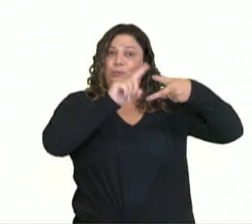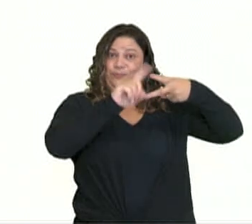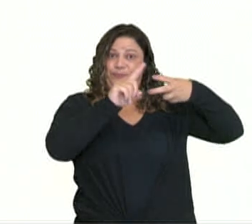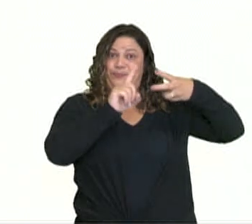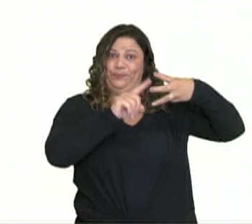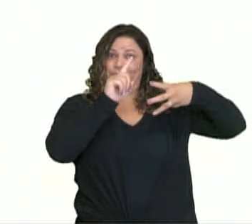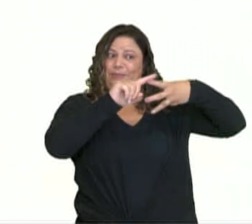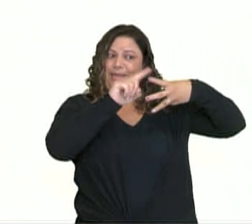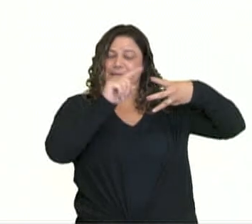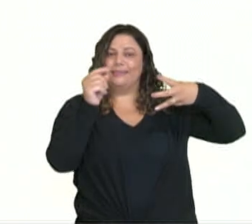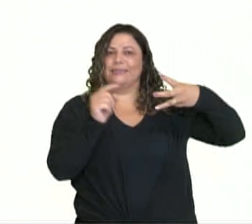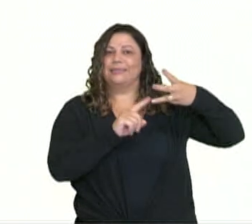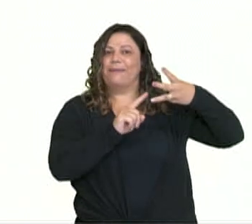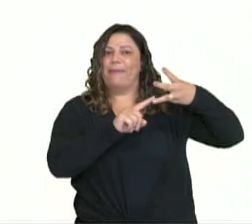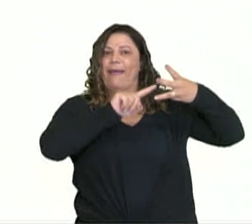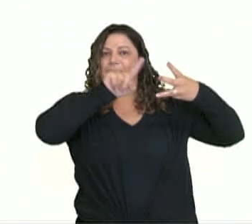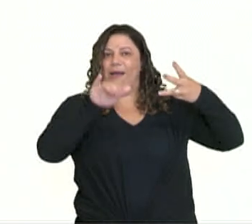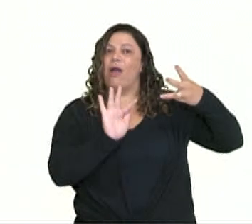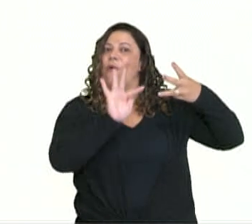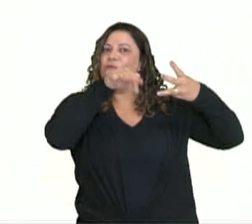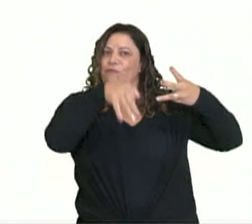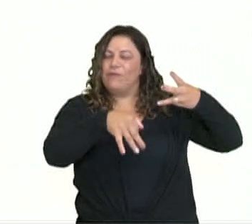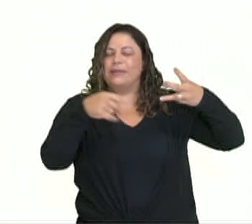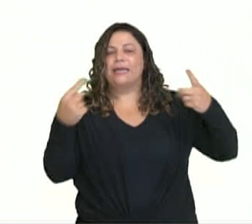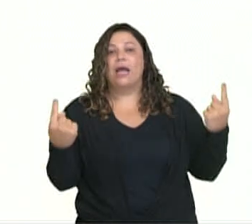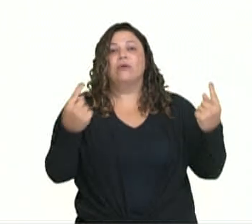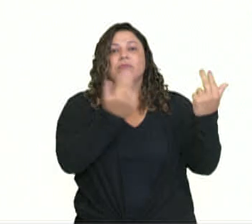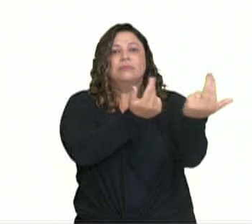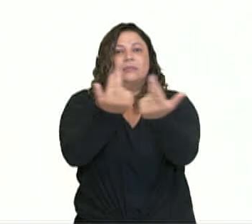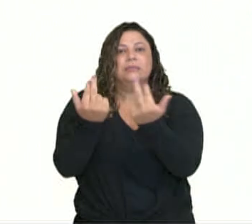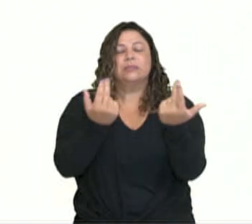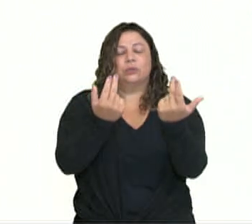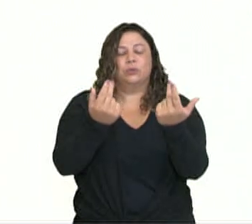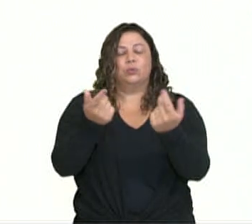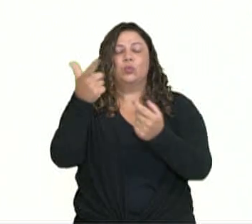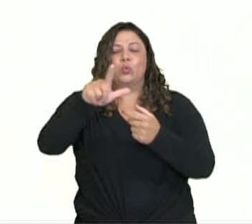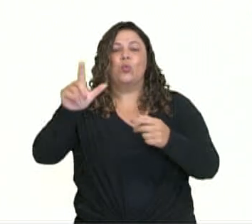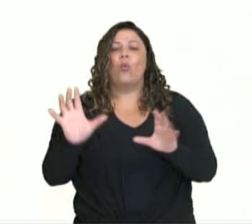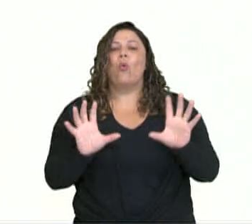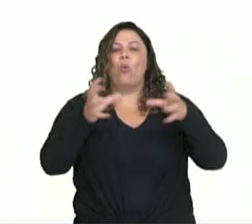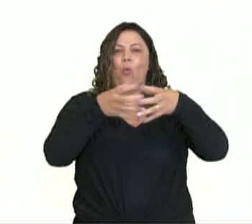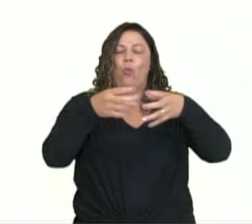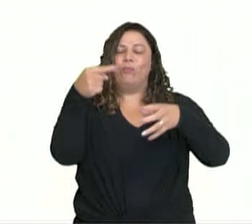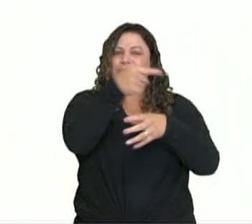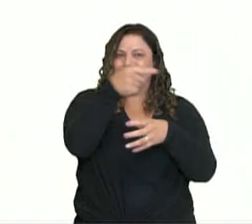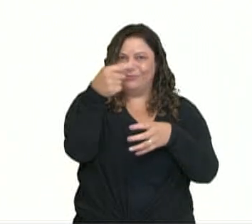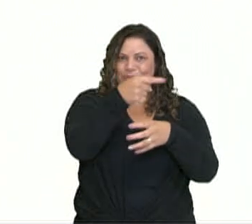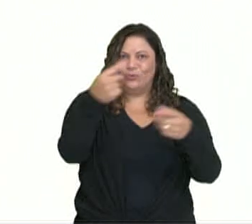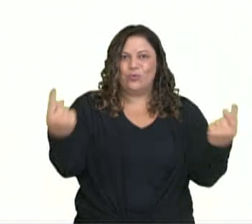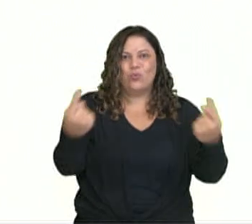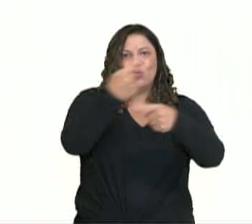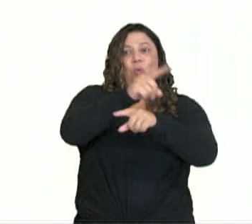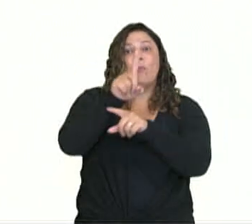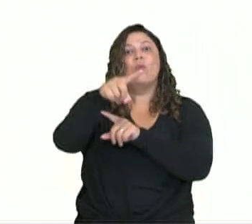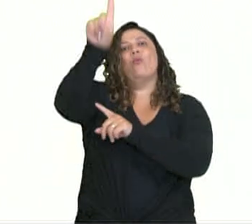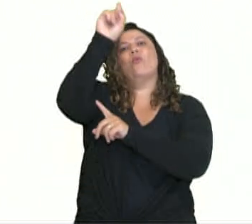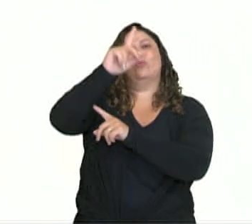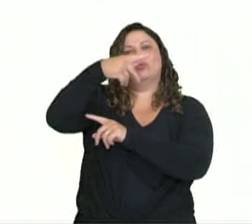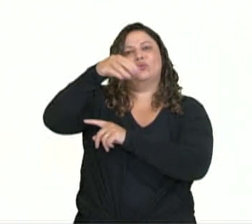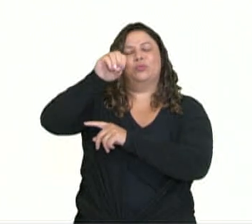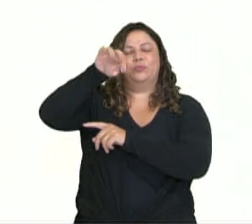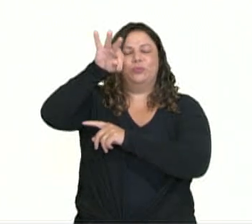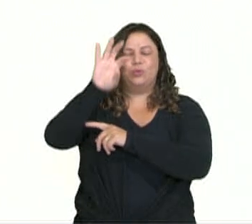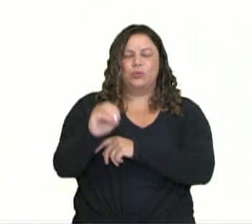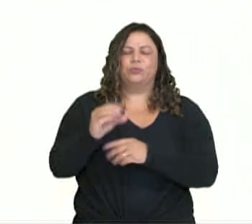empatado, o direito de saque será dado à equipe que fez o último ponto. Então, gente, essas